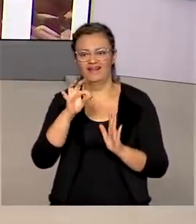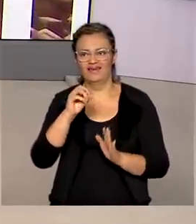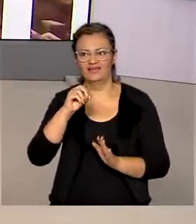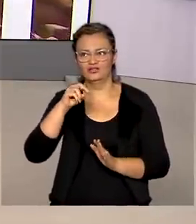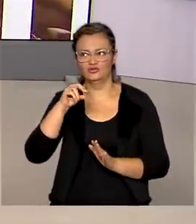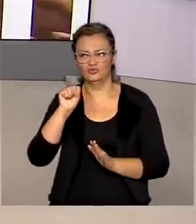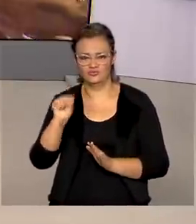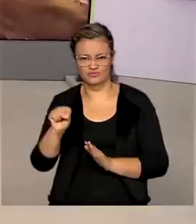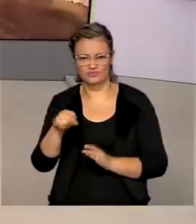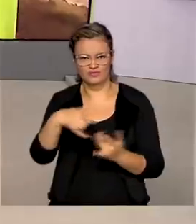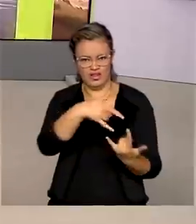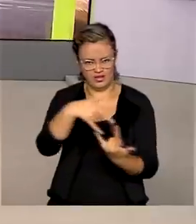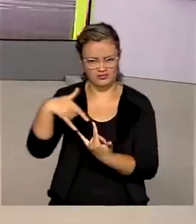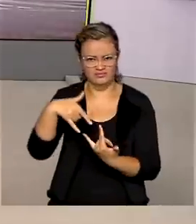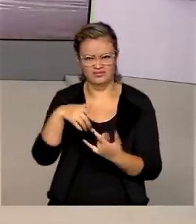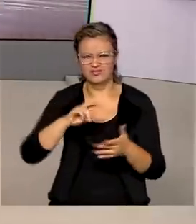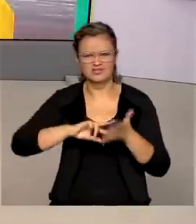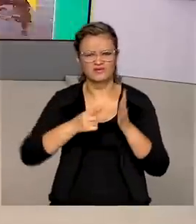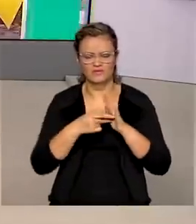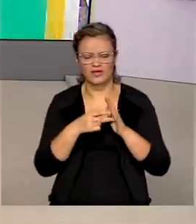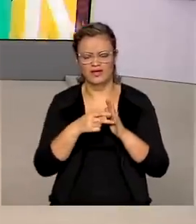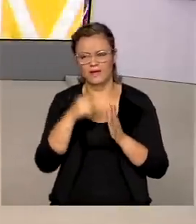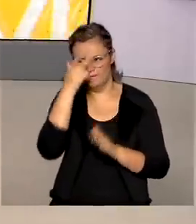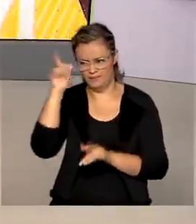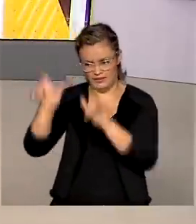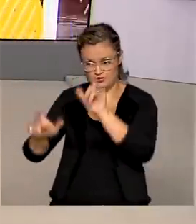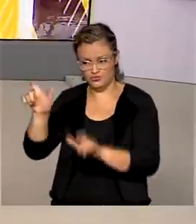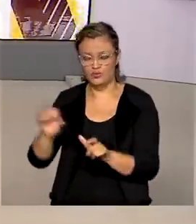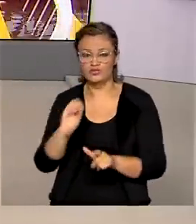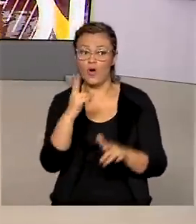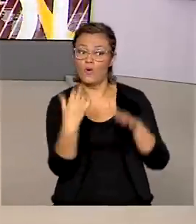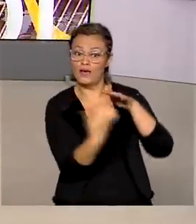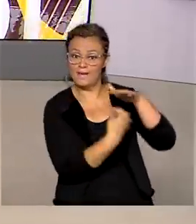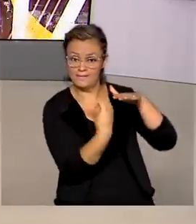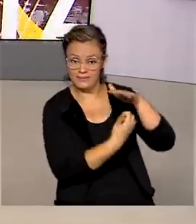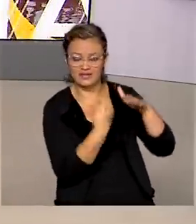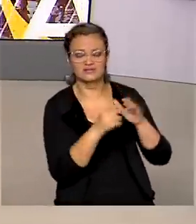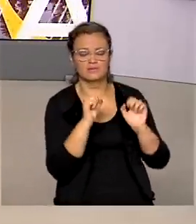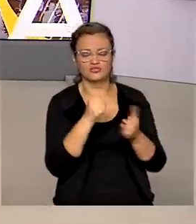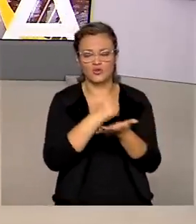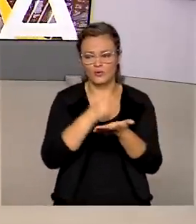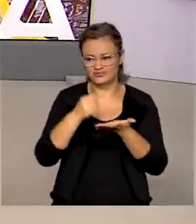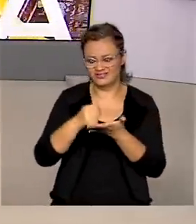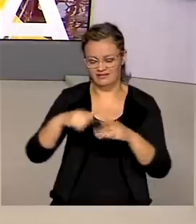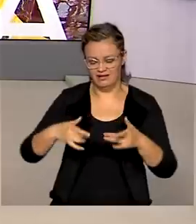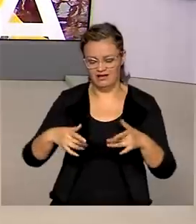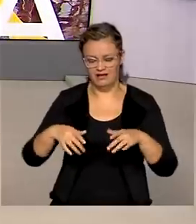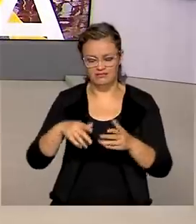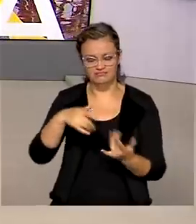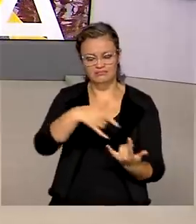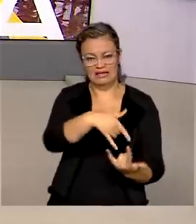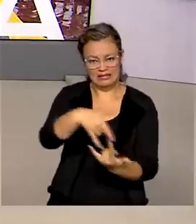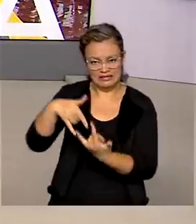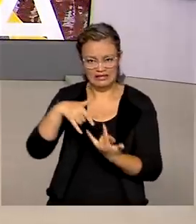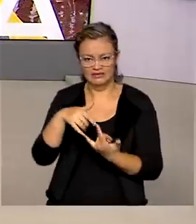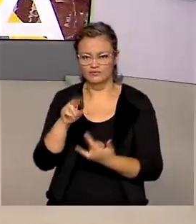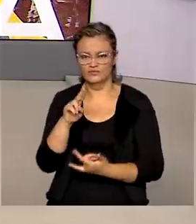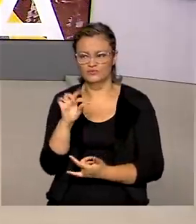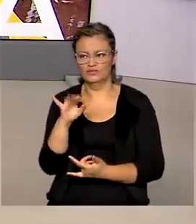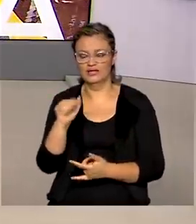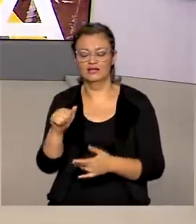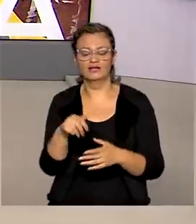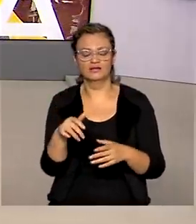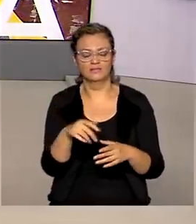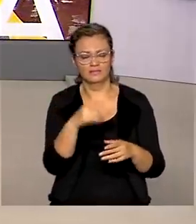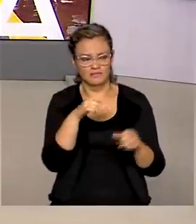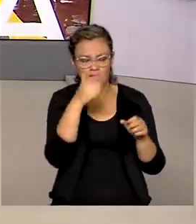proposta permite que pessoas físicas e jurídicas possam contratar leitos clínicos e de UTI da rede privada para desafogar